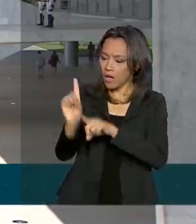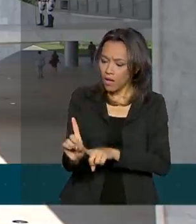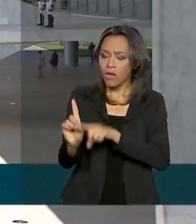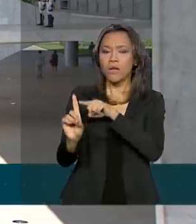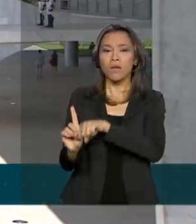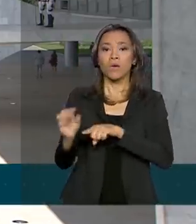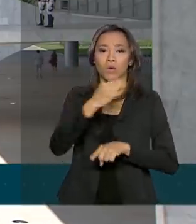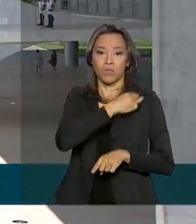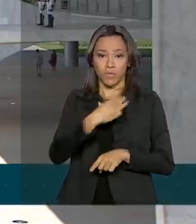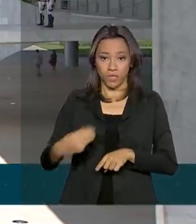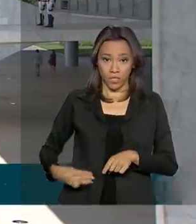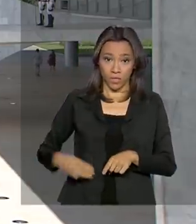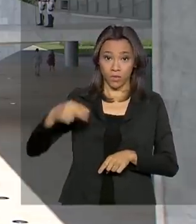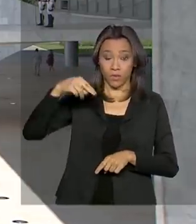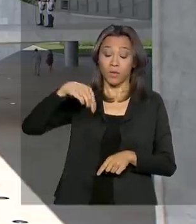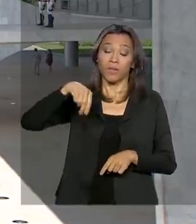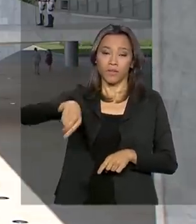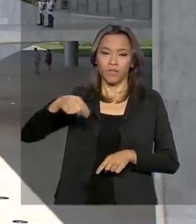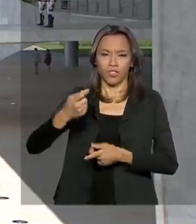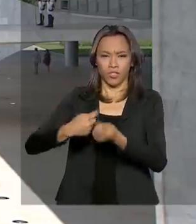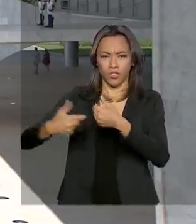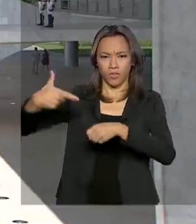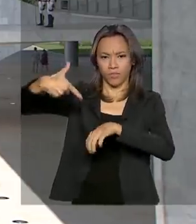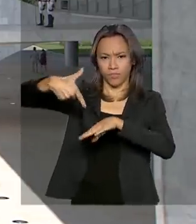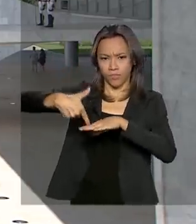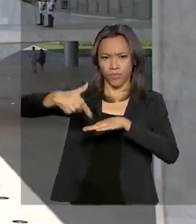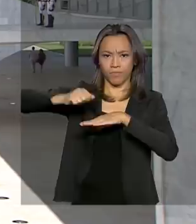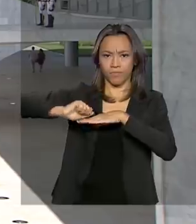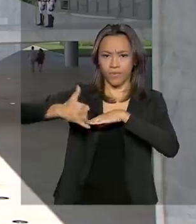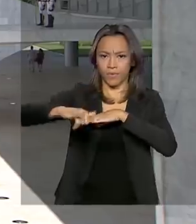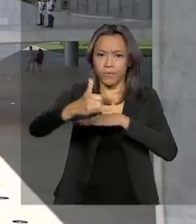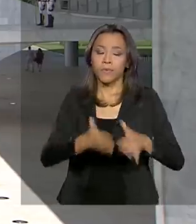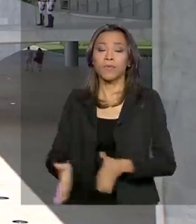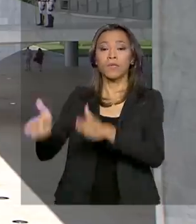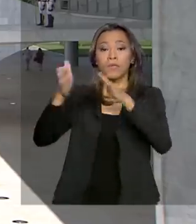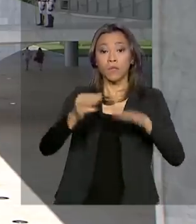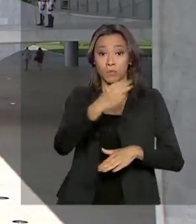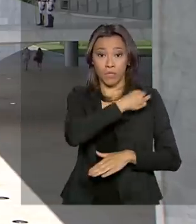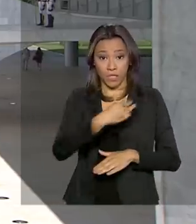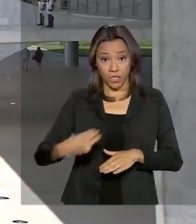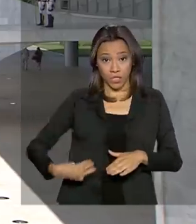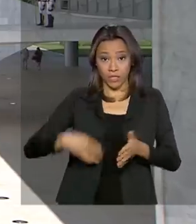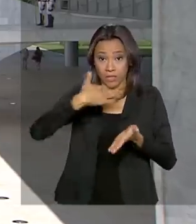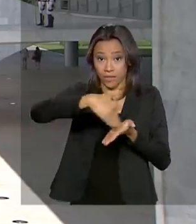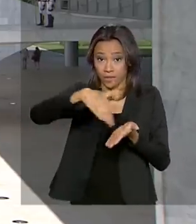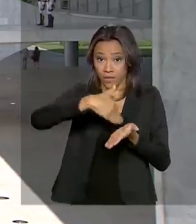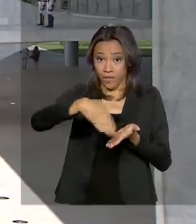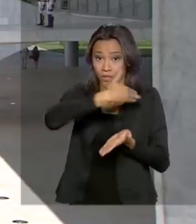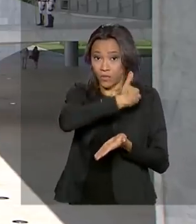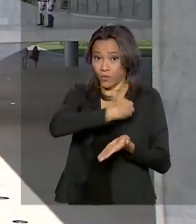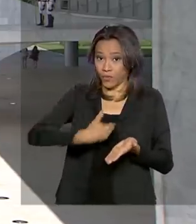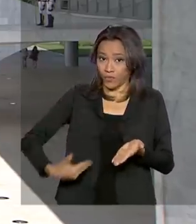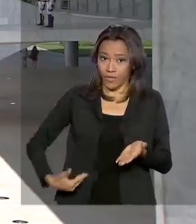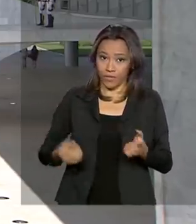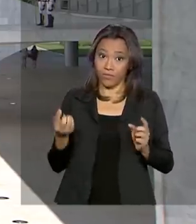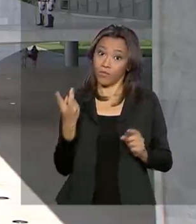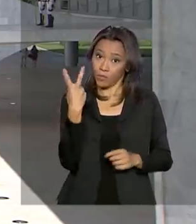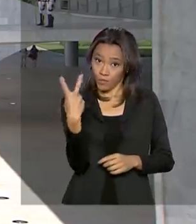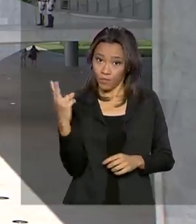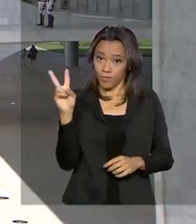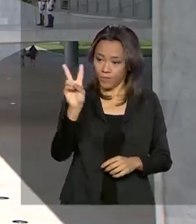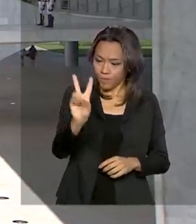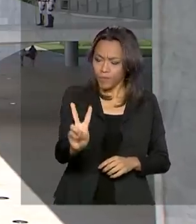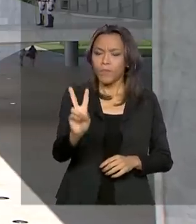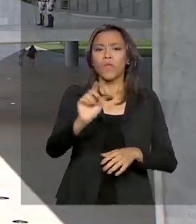Energia, e Luiz Eduardo Ramos, ministro-chefe da Secretaria de Governo da Presidência da República. Às 11 da manhã